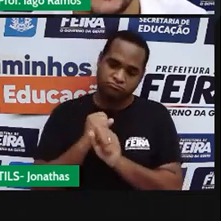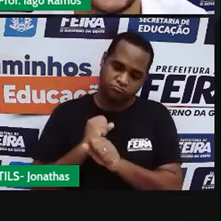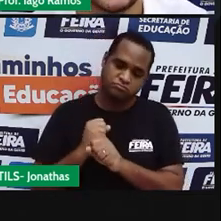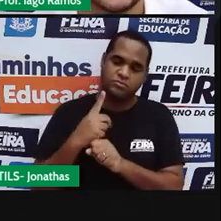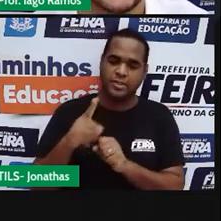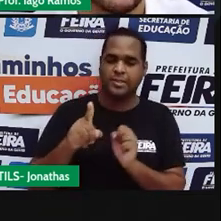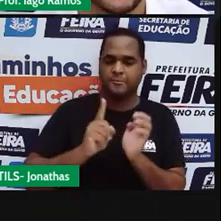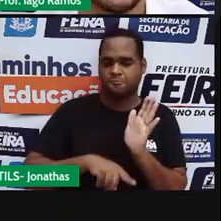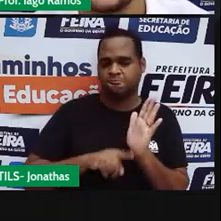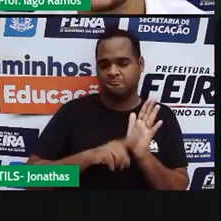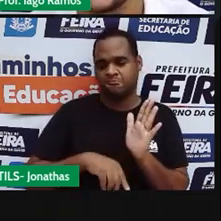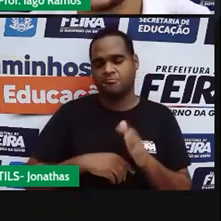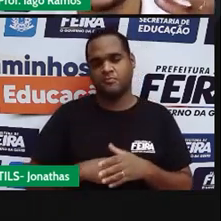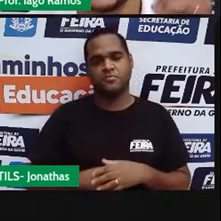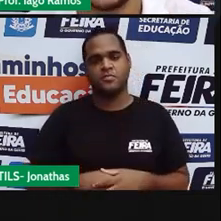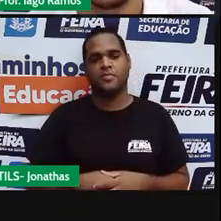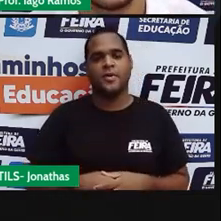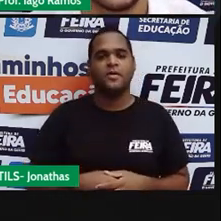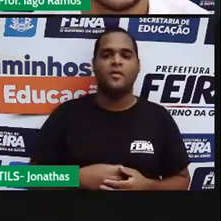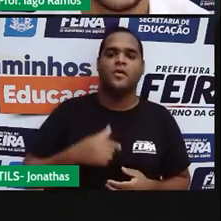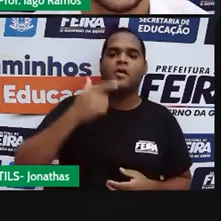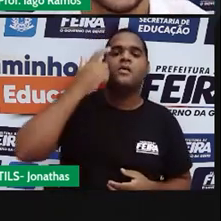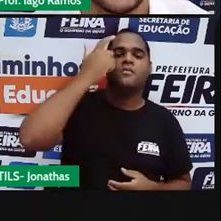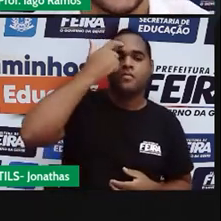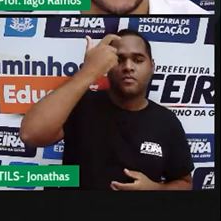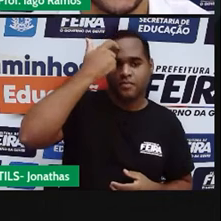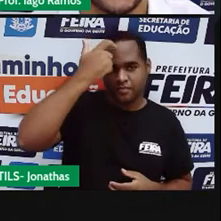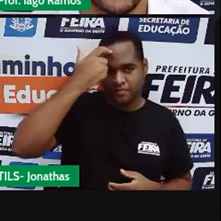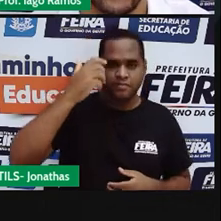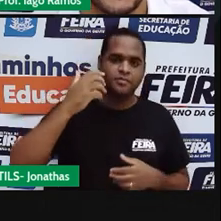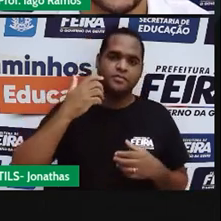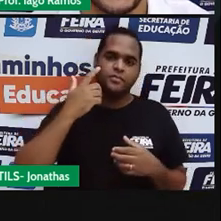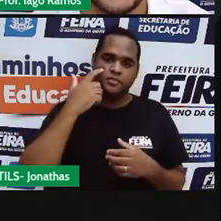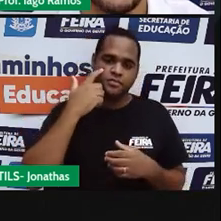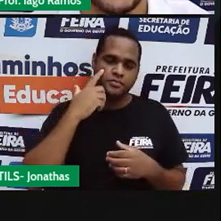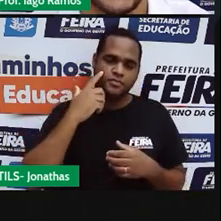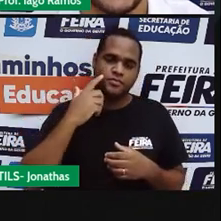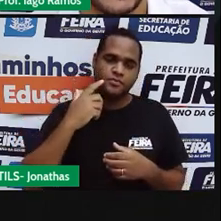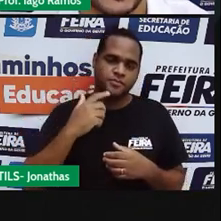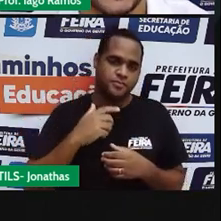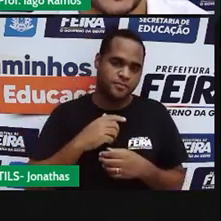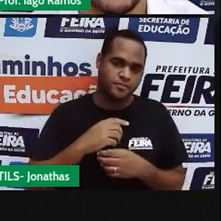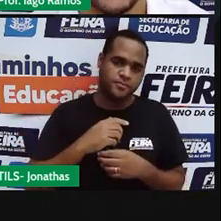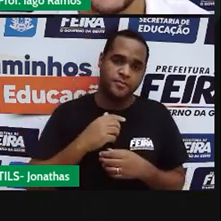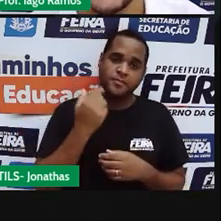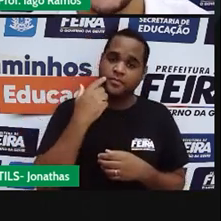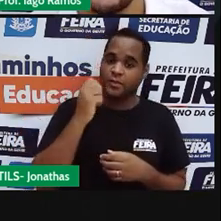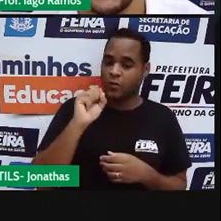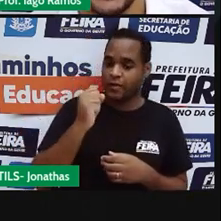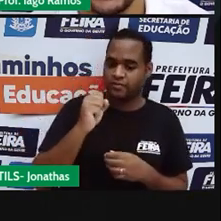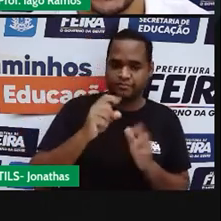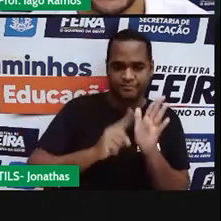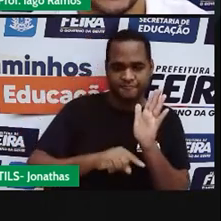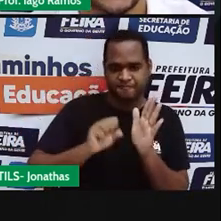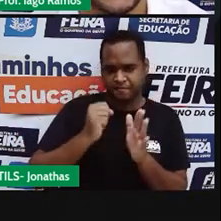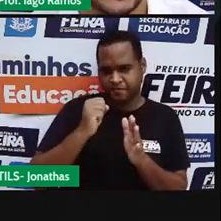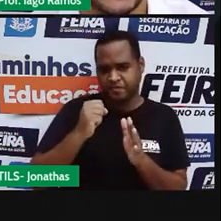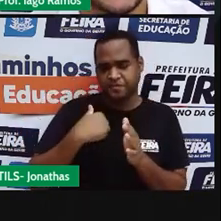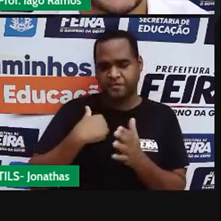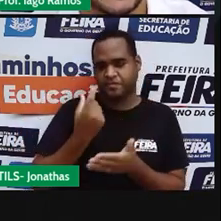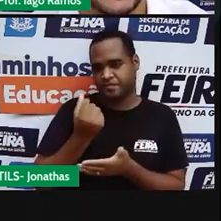Aqui a gente até pode pensar em dinheiro, ó. 8 é dívida, negativo. você deve 8.